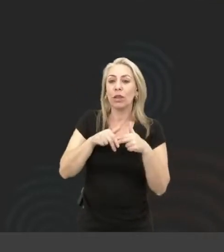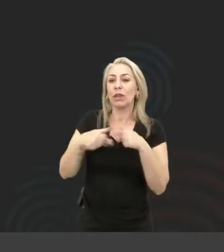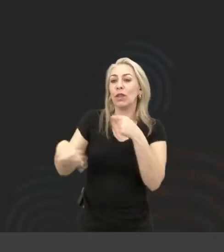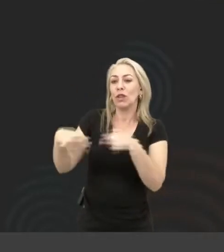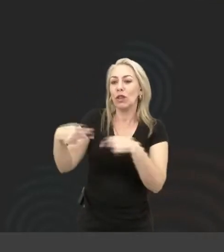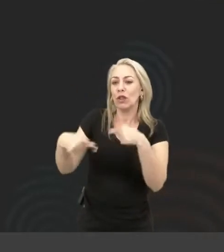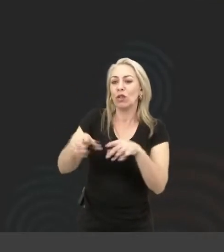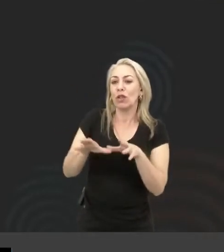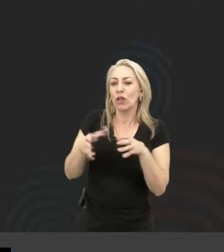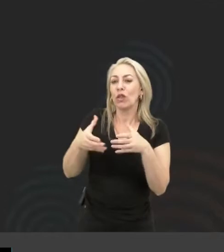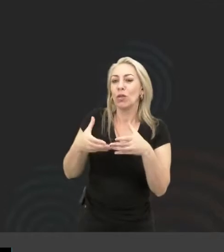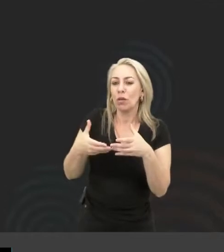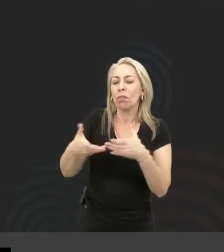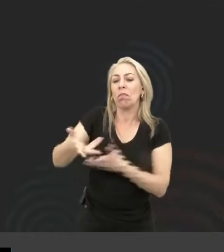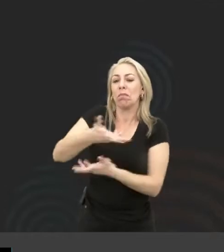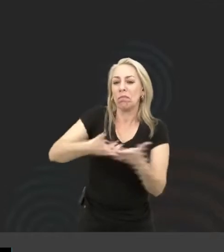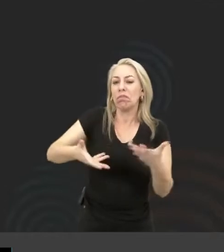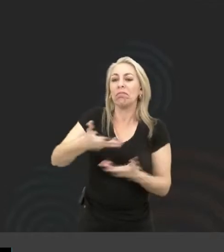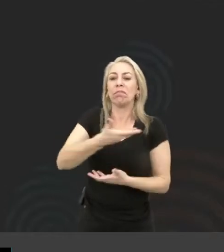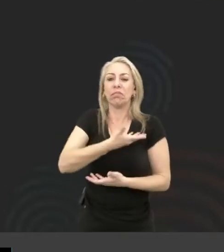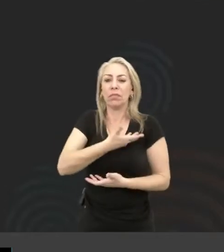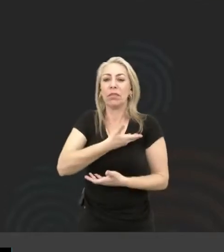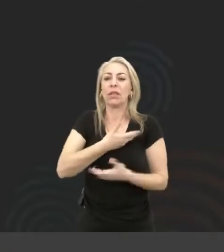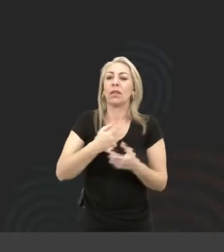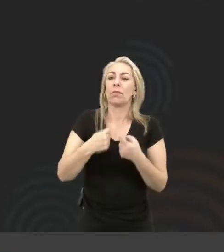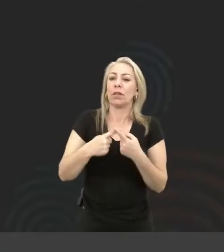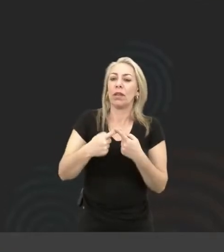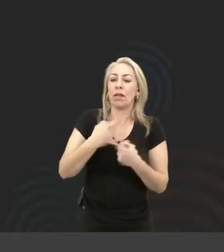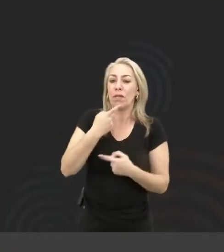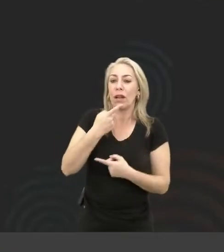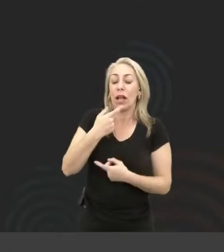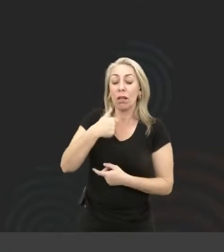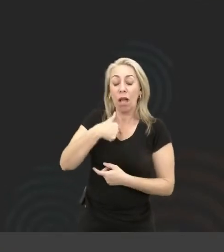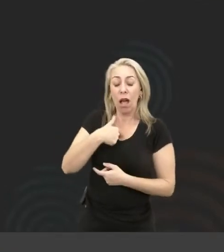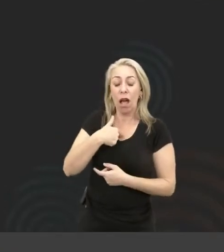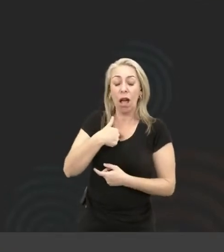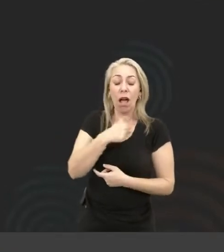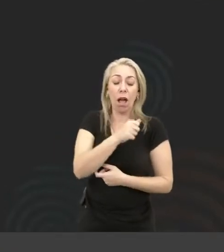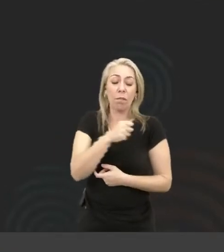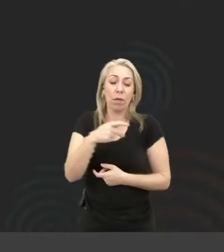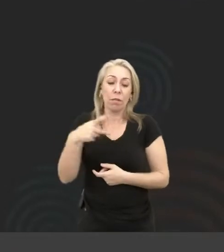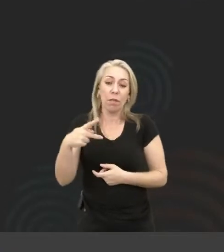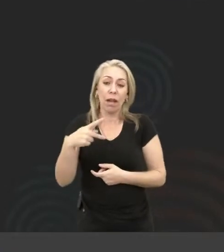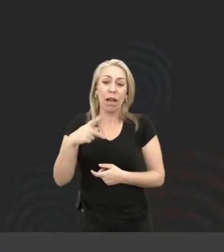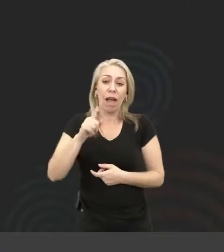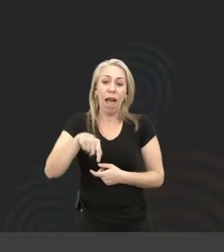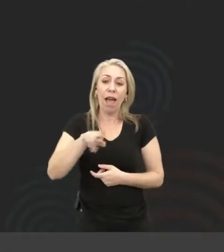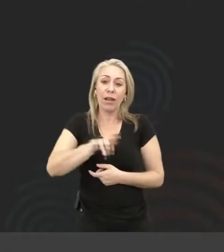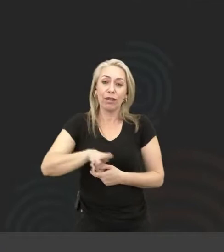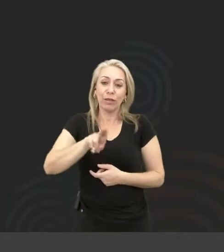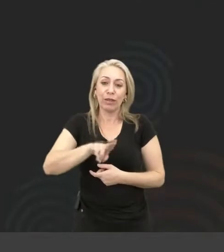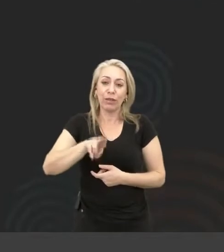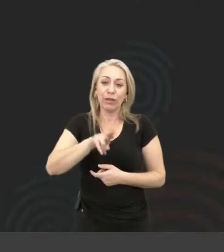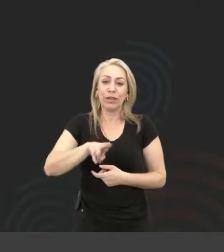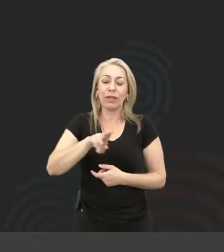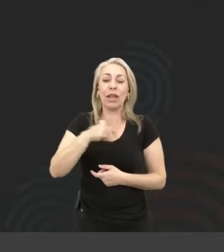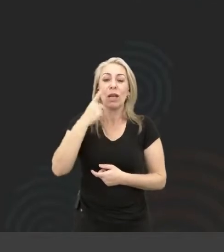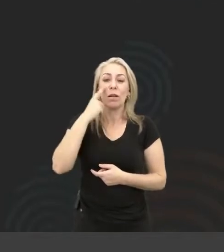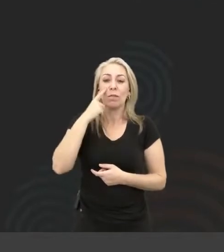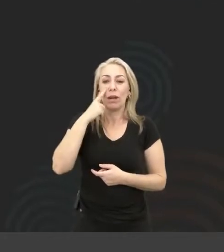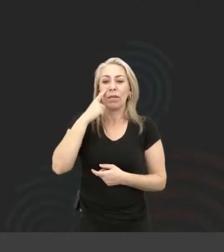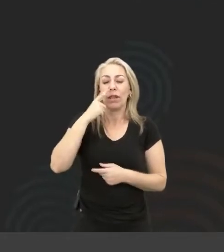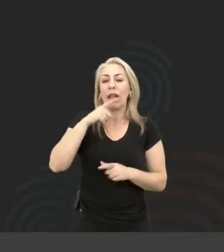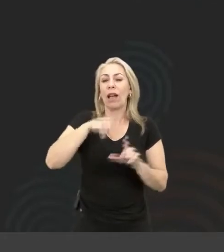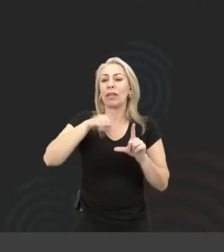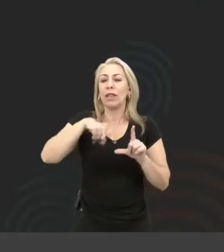grupo com uns amigos. Porque a discussão era eu dizendo que o aplicativo que a gente usa para ver estatística de